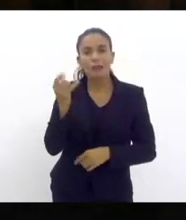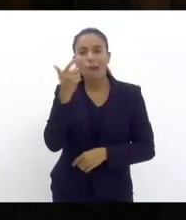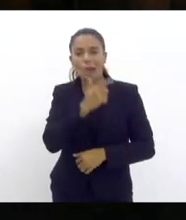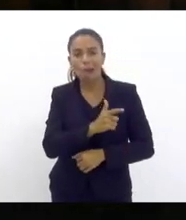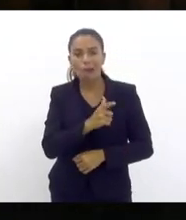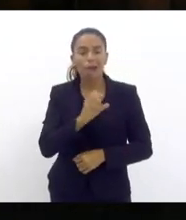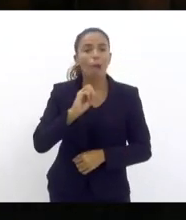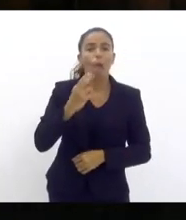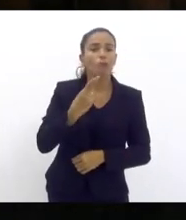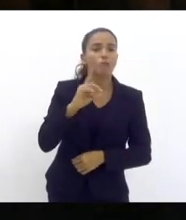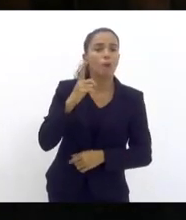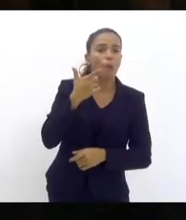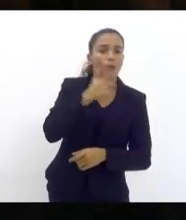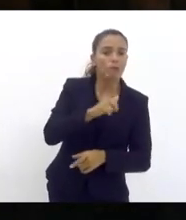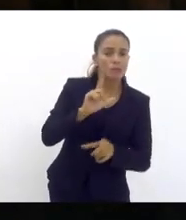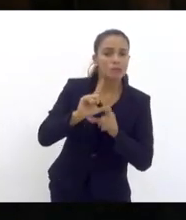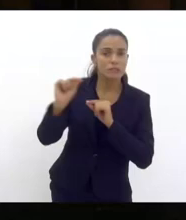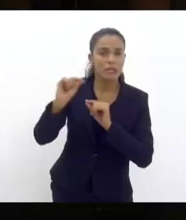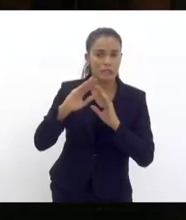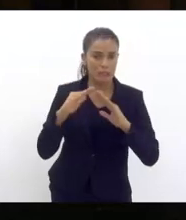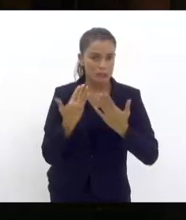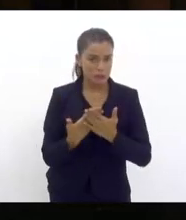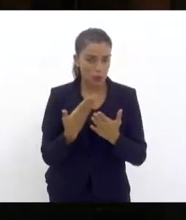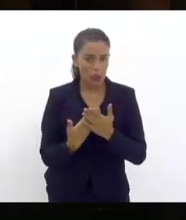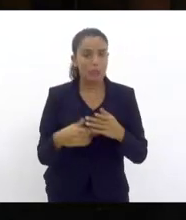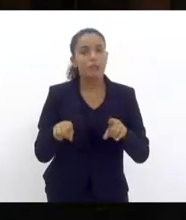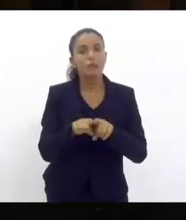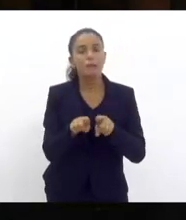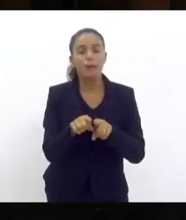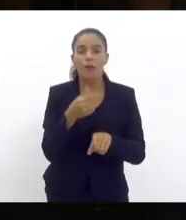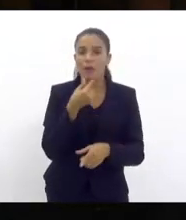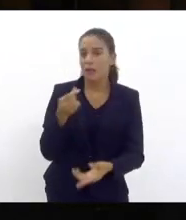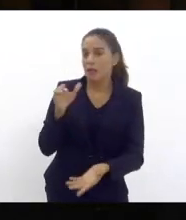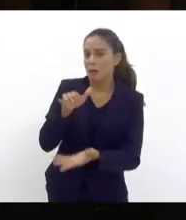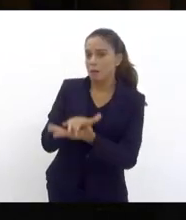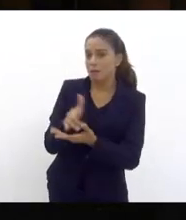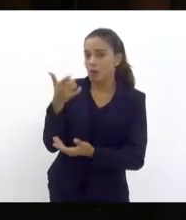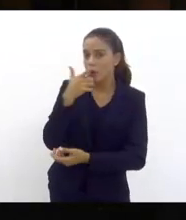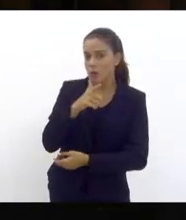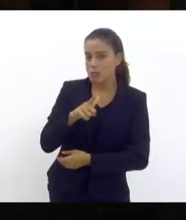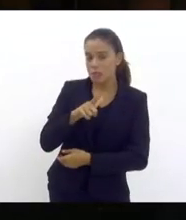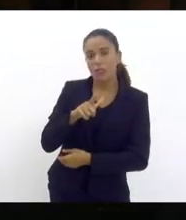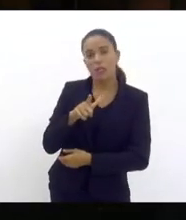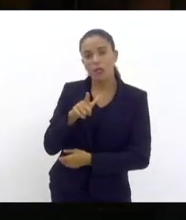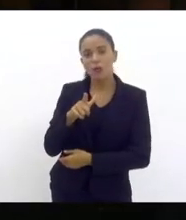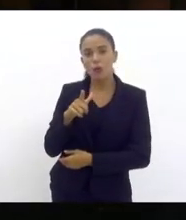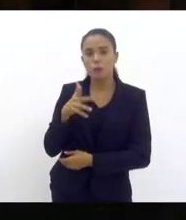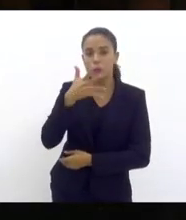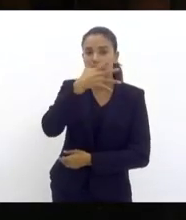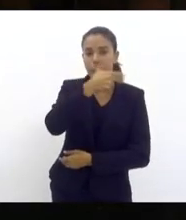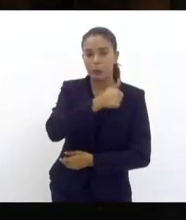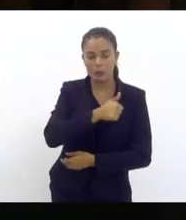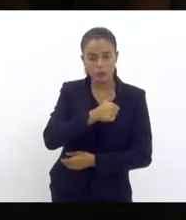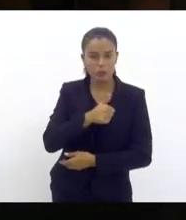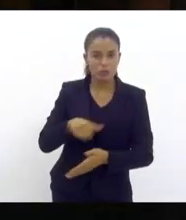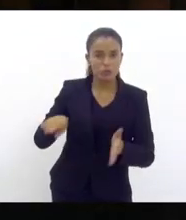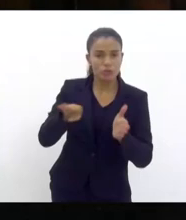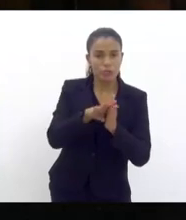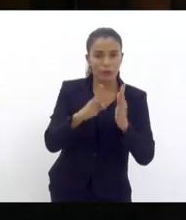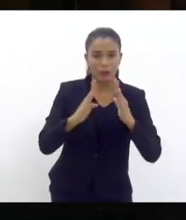conseguiram sair da escola, se seus companheiros conseguiram ou não chegar em casa salvo após um dia